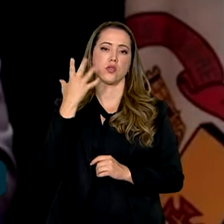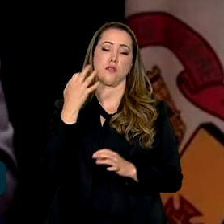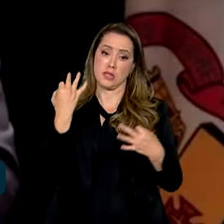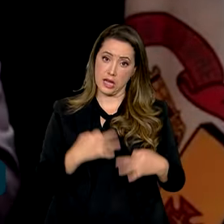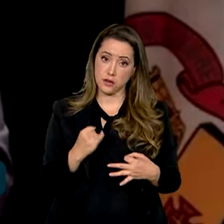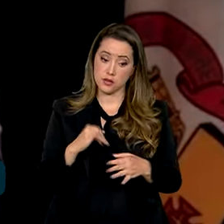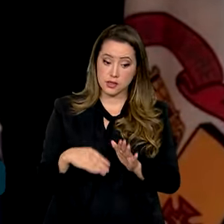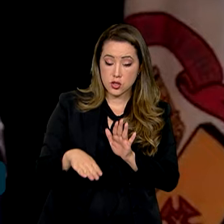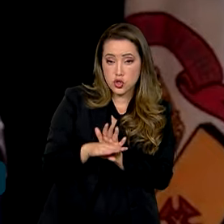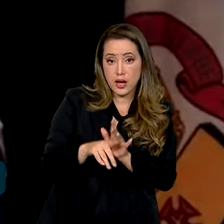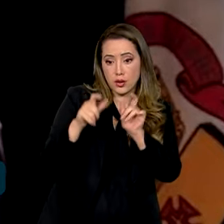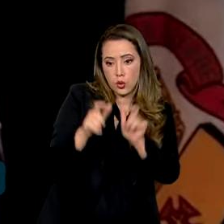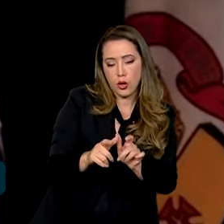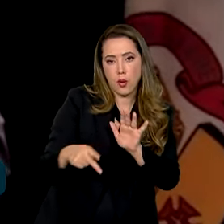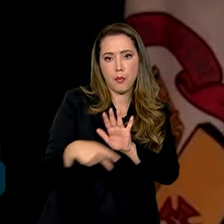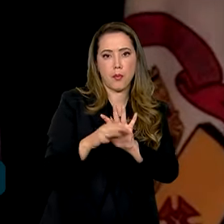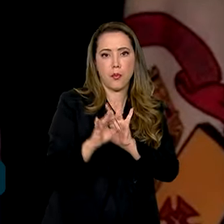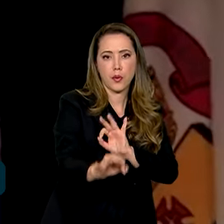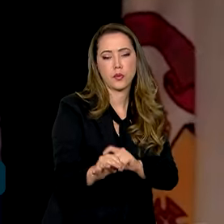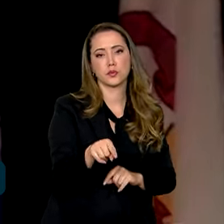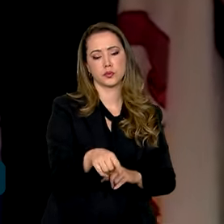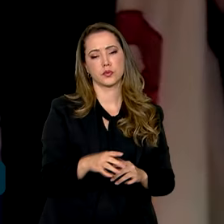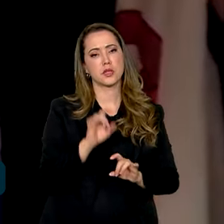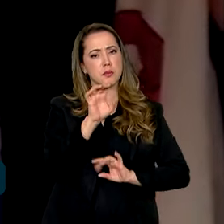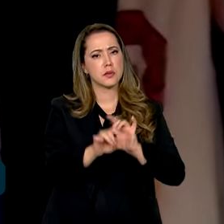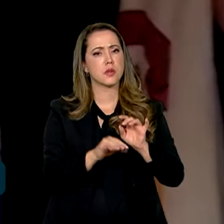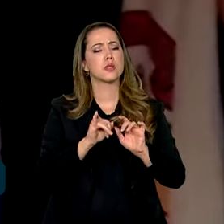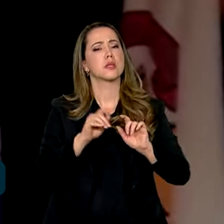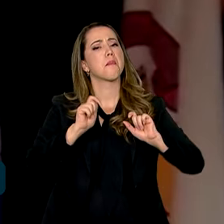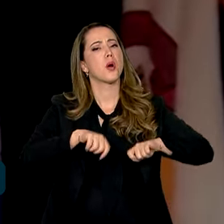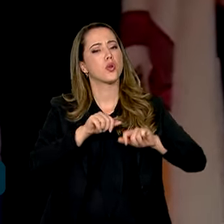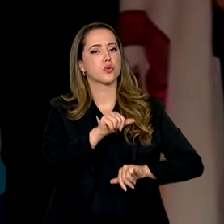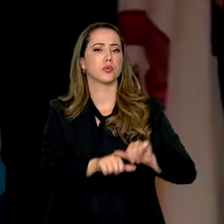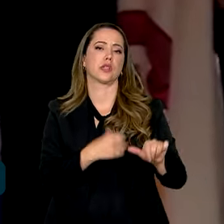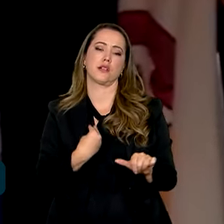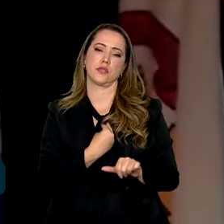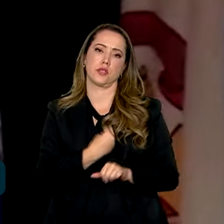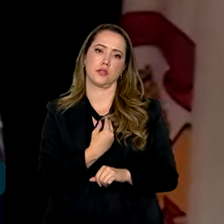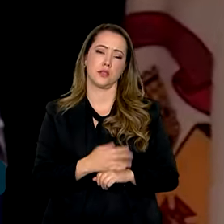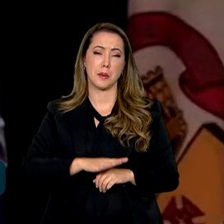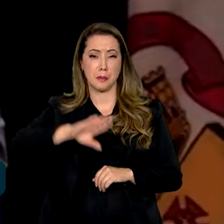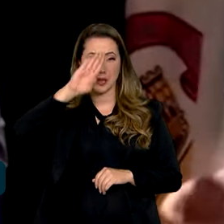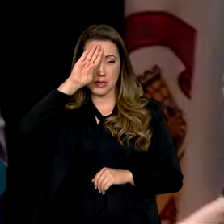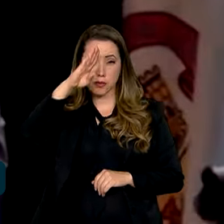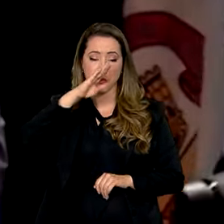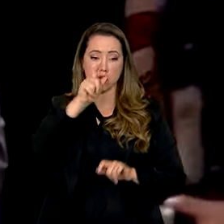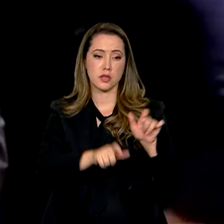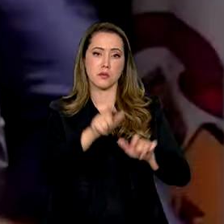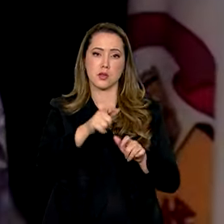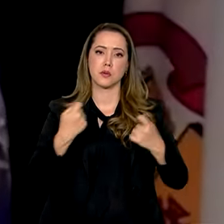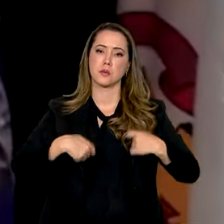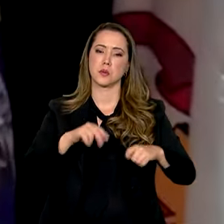se ela chegar na ponta e, especialmente, se ela puder mudar a vida, principalmente daquelas pessoas que